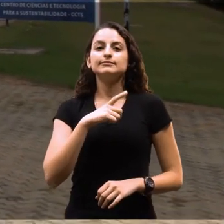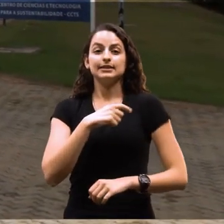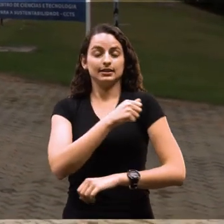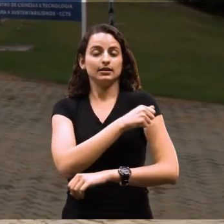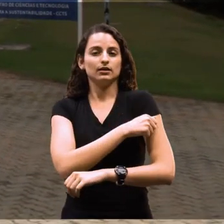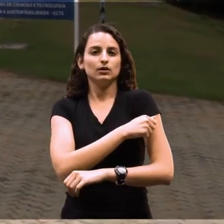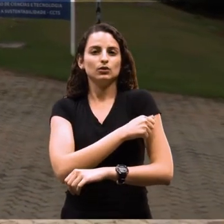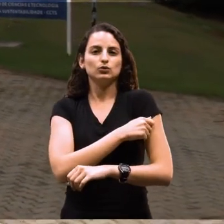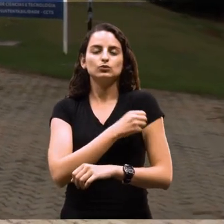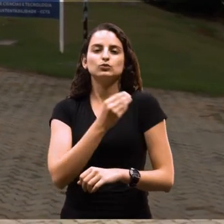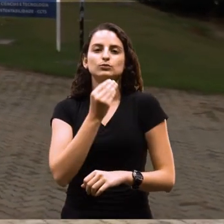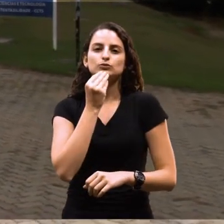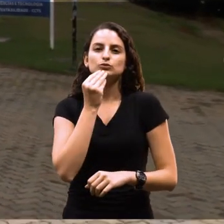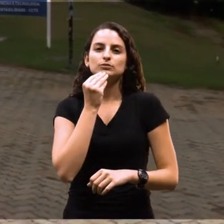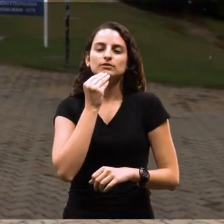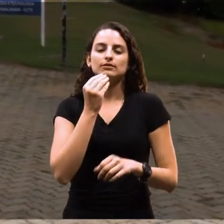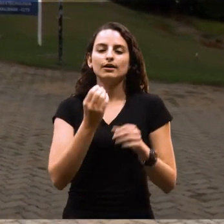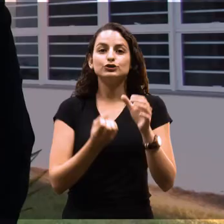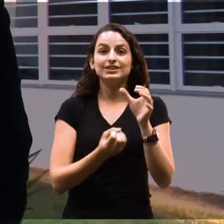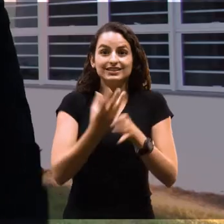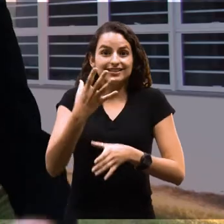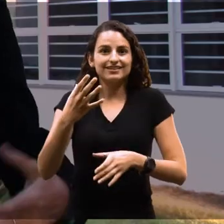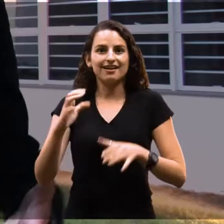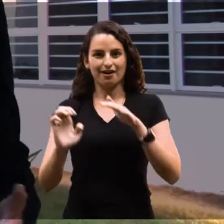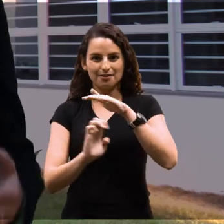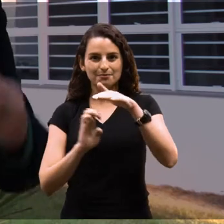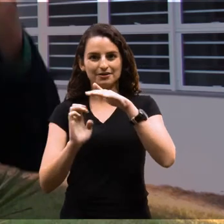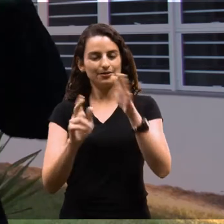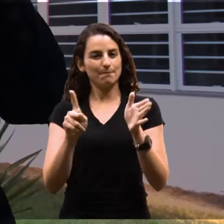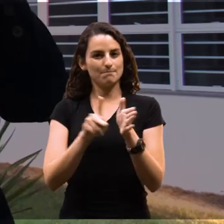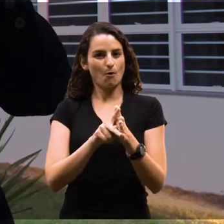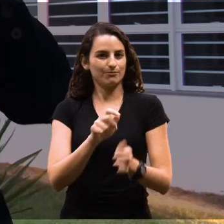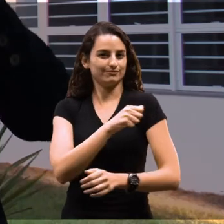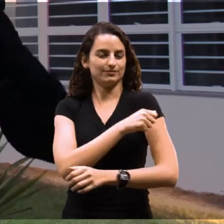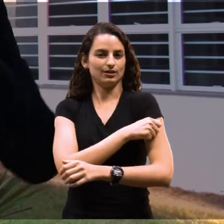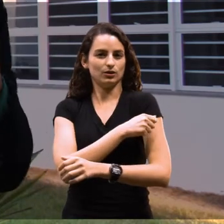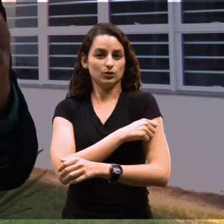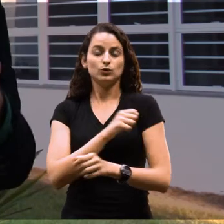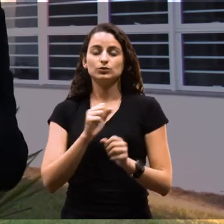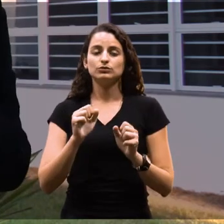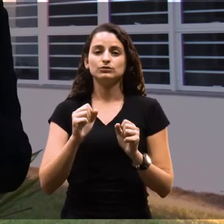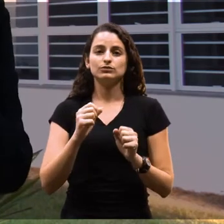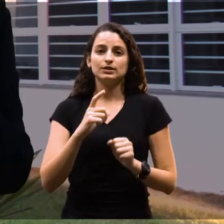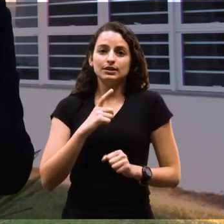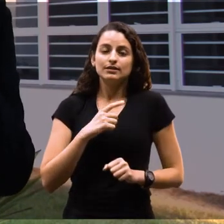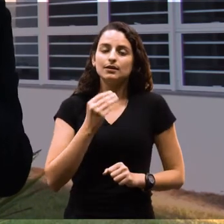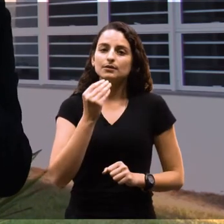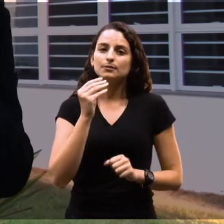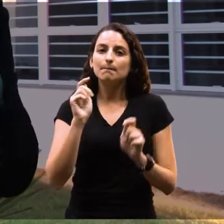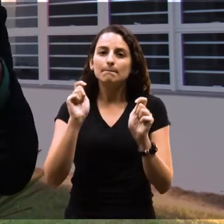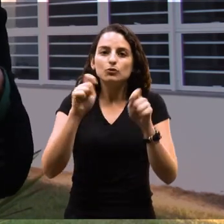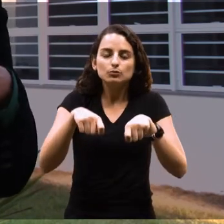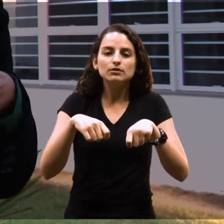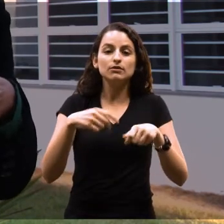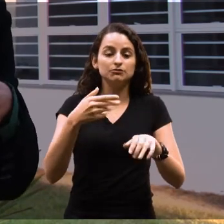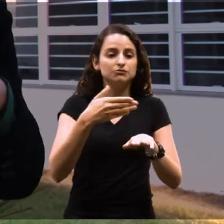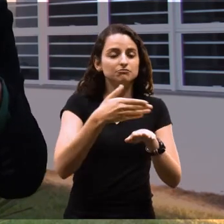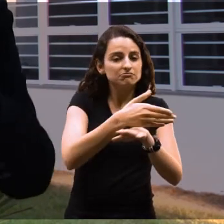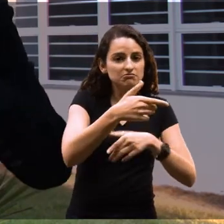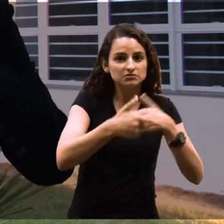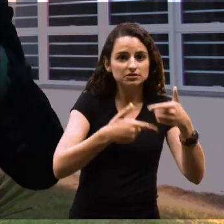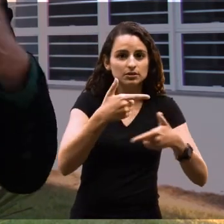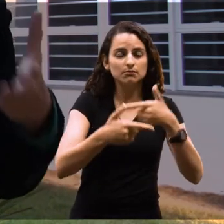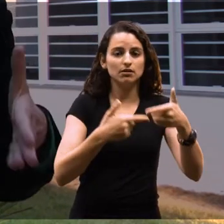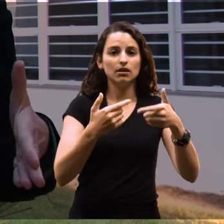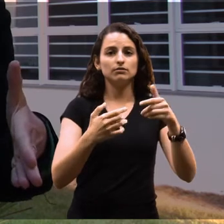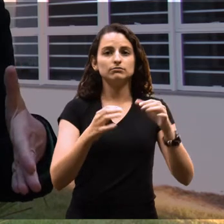a possibilidade de ser um empreendedor, de criar a sua própria empresa. Ele tem a possibilidade de trabalhar em organizações